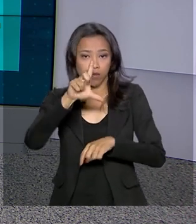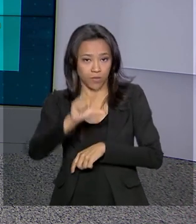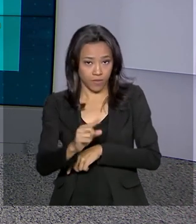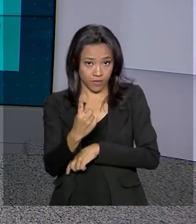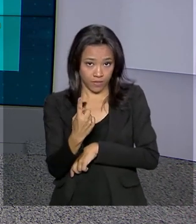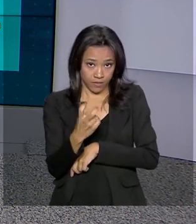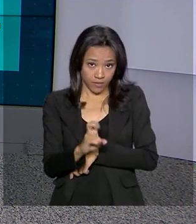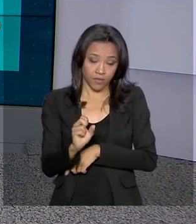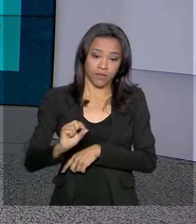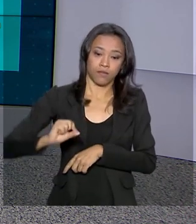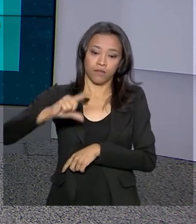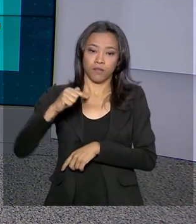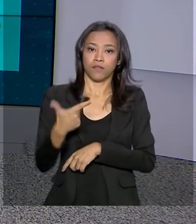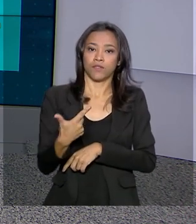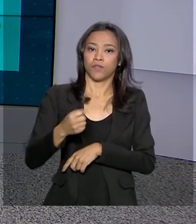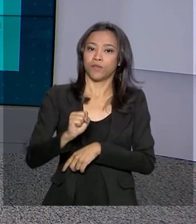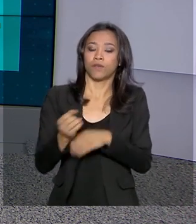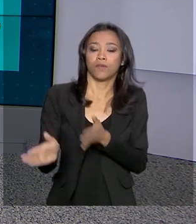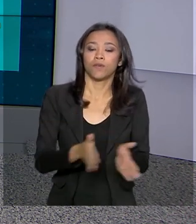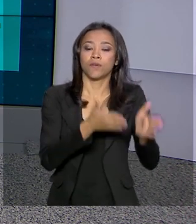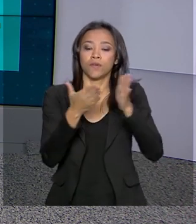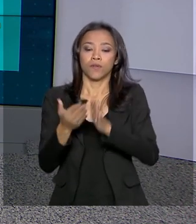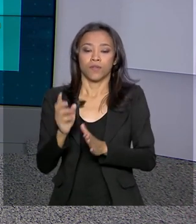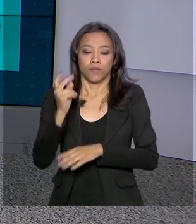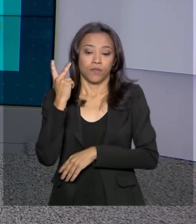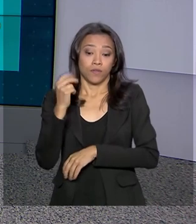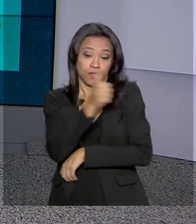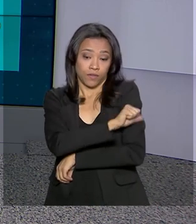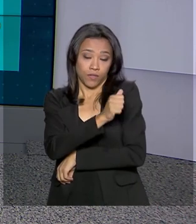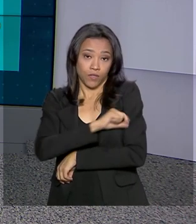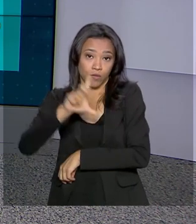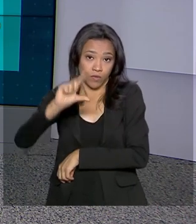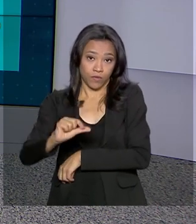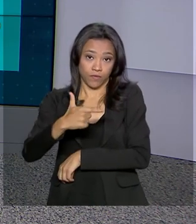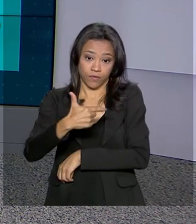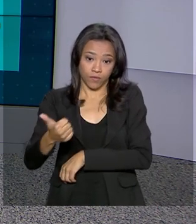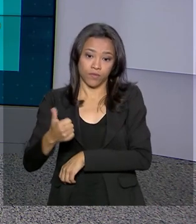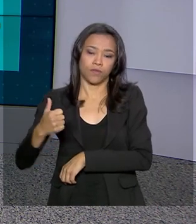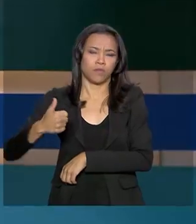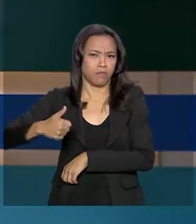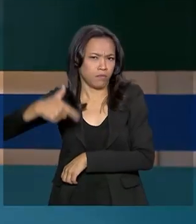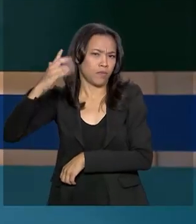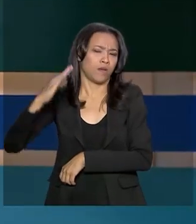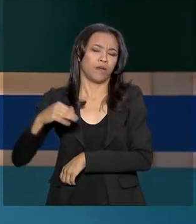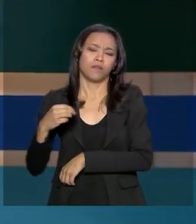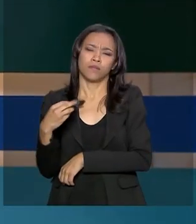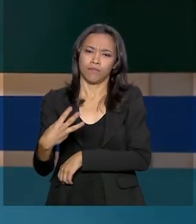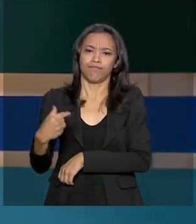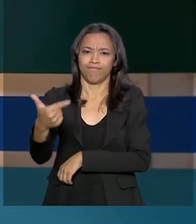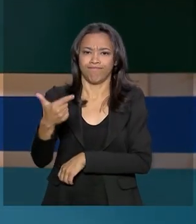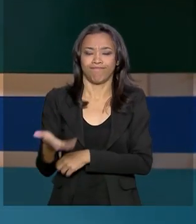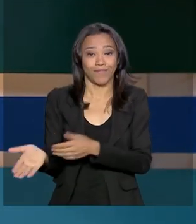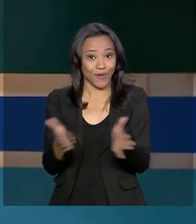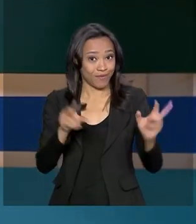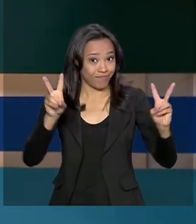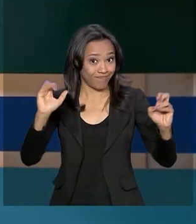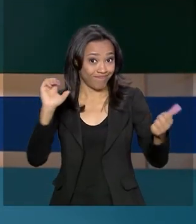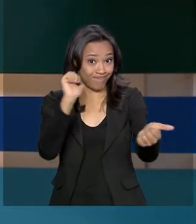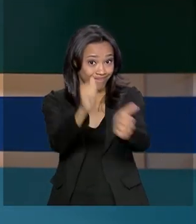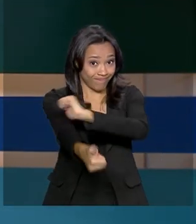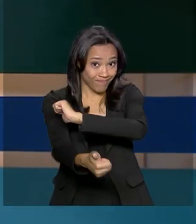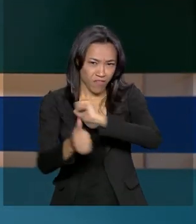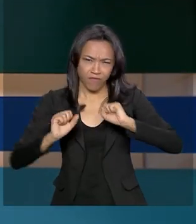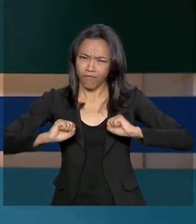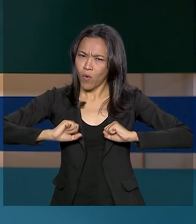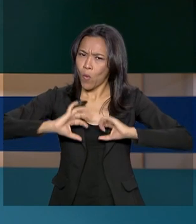15, máxima de 28. E no Rio de Janeiro, mínima de 21, máxima de 32 graus. Vamos falar de esporte agora. Muita